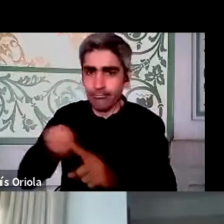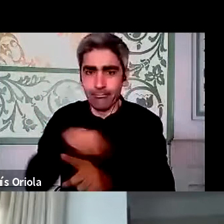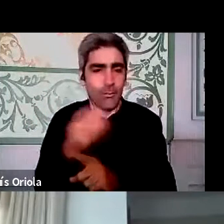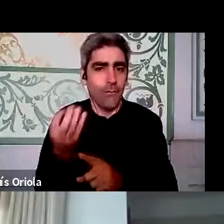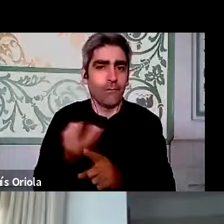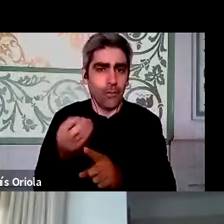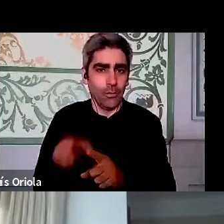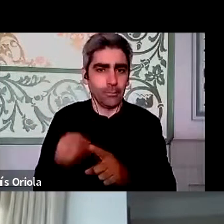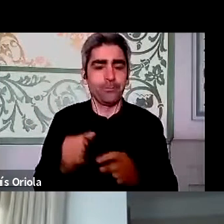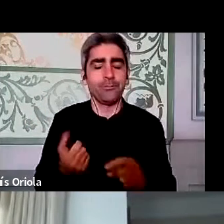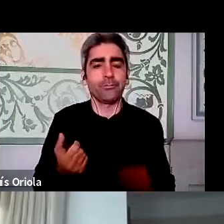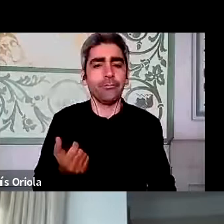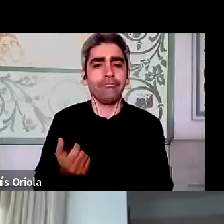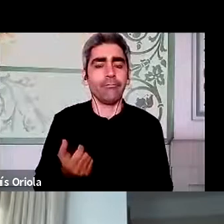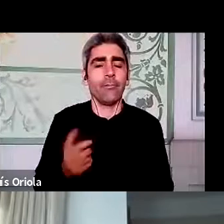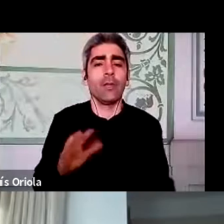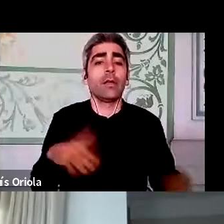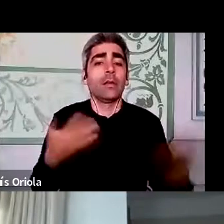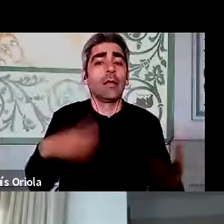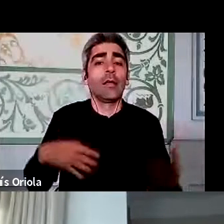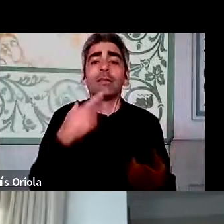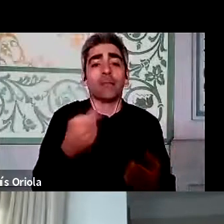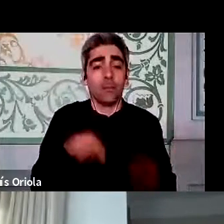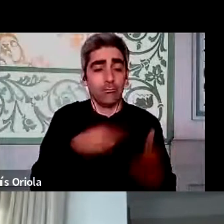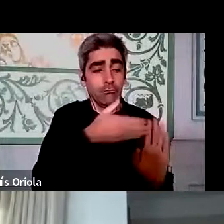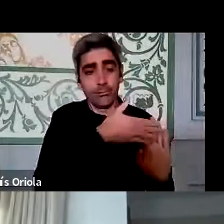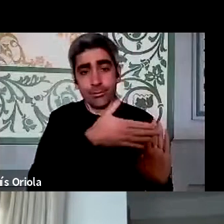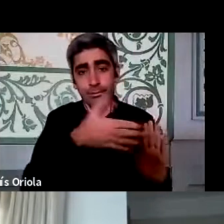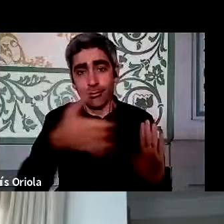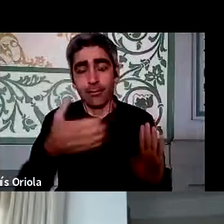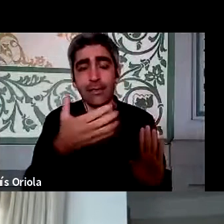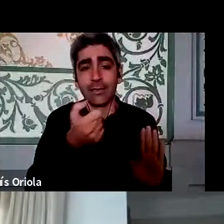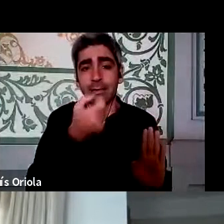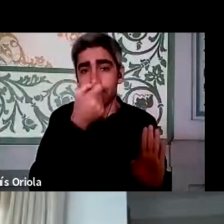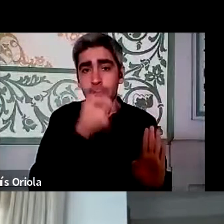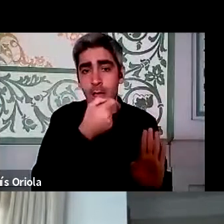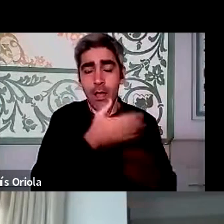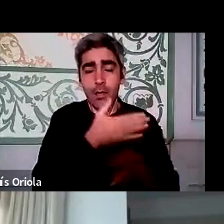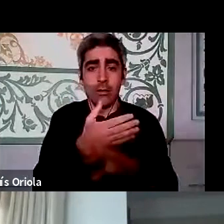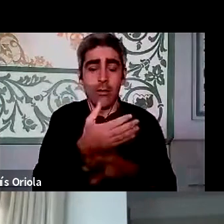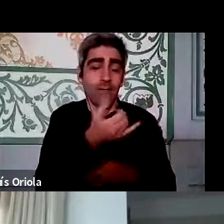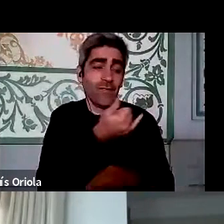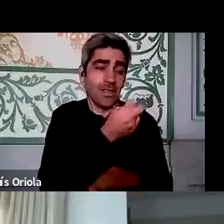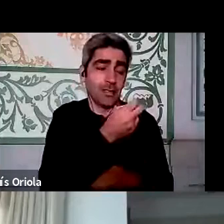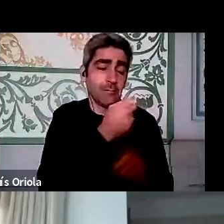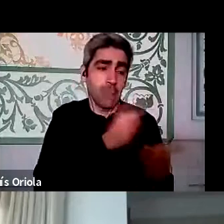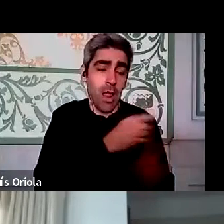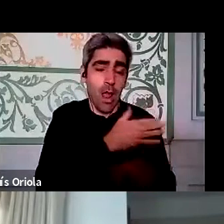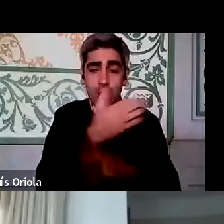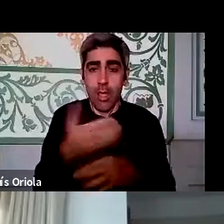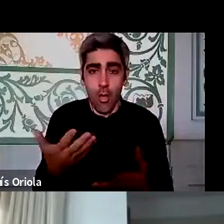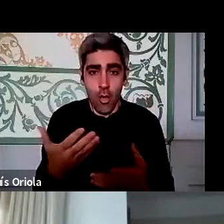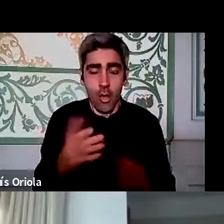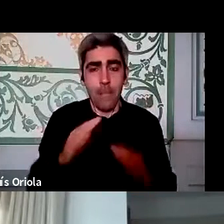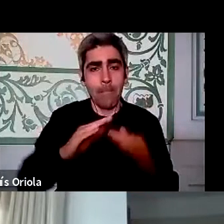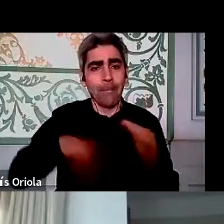no espaço, nós estamos a 15 de maio, portanto entre 23 de março e até esta data, no espaço de menos de